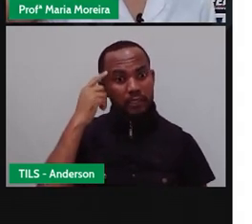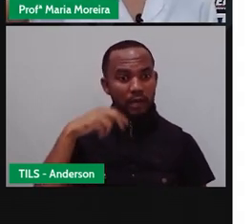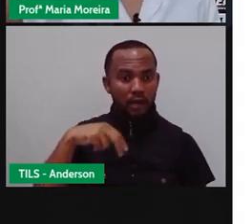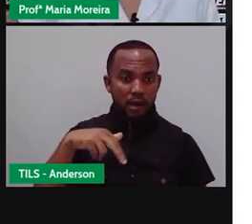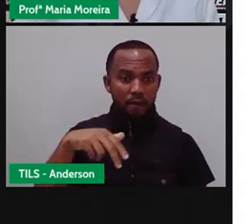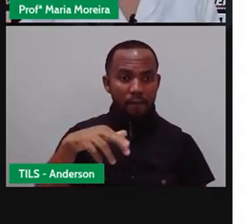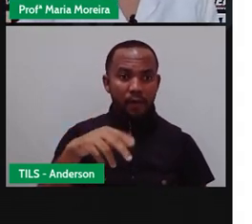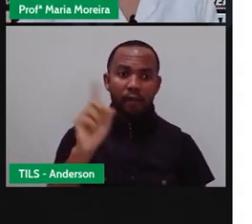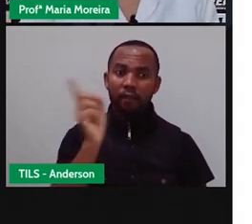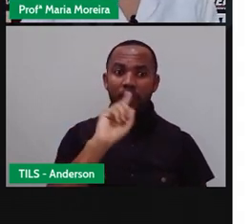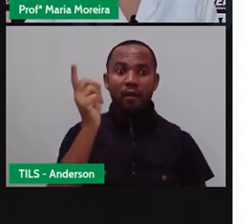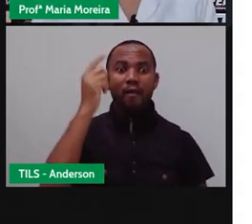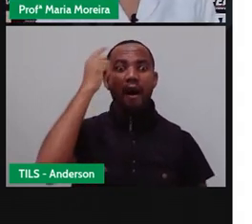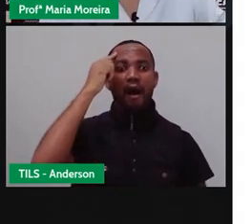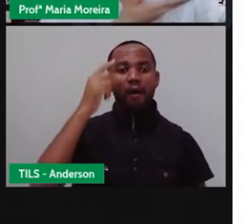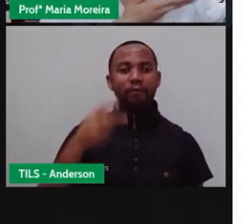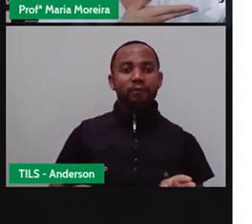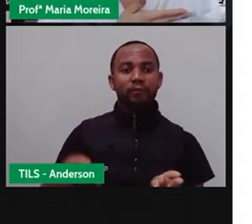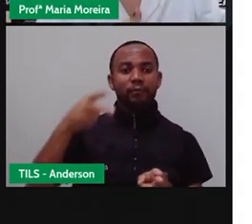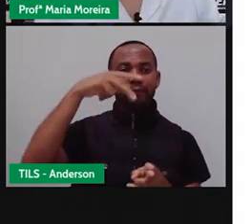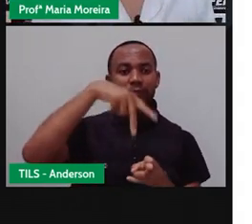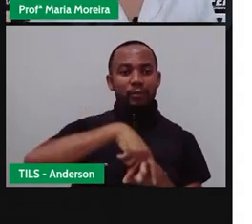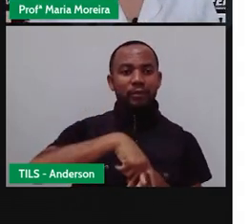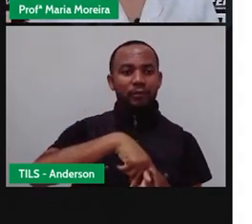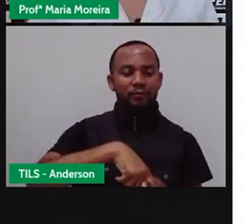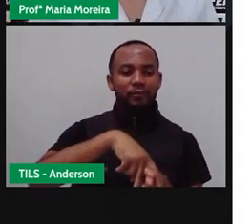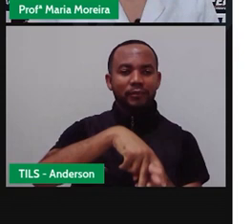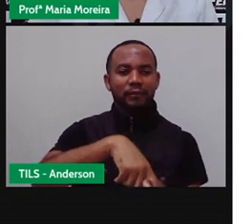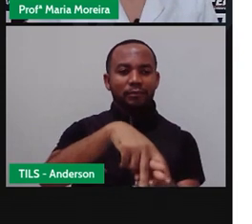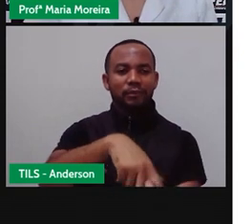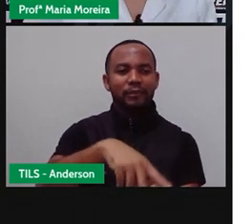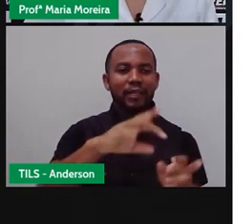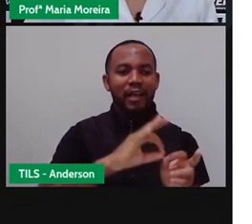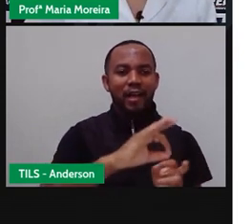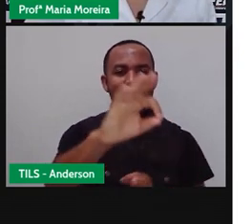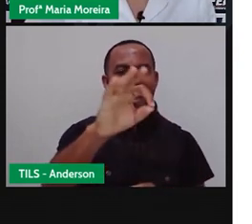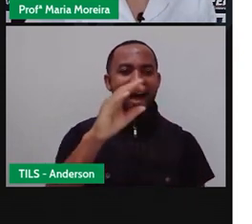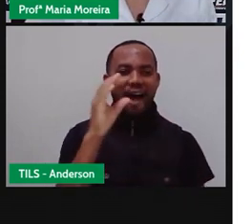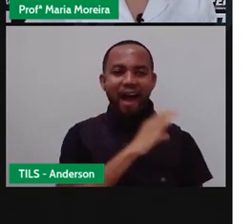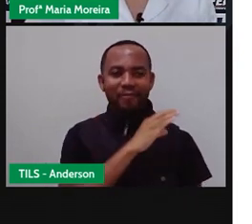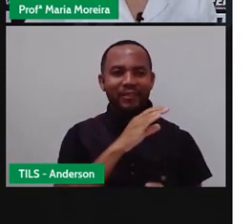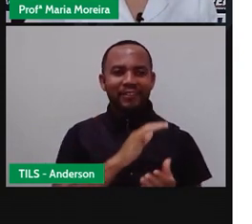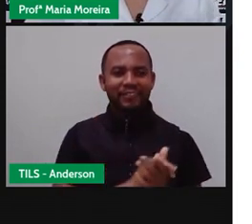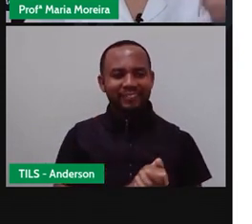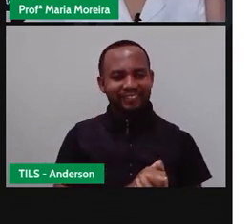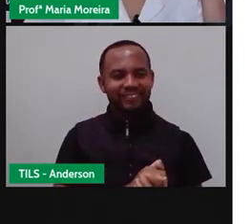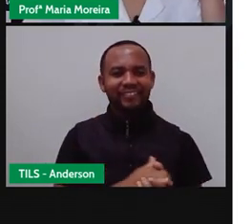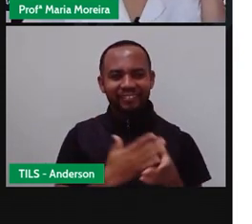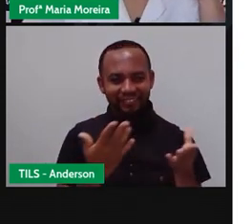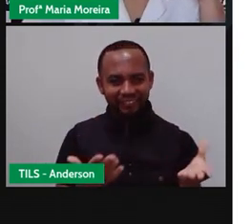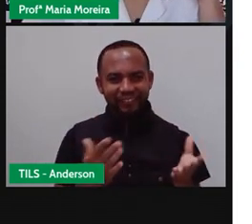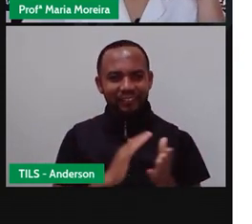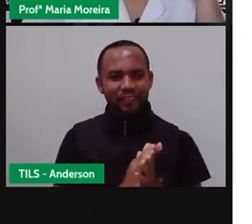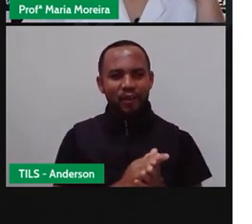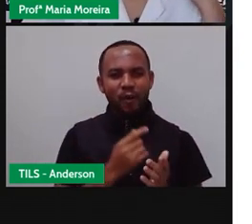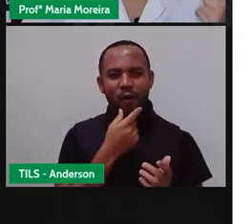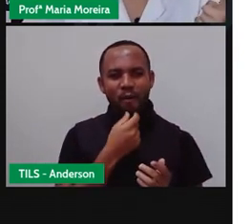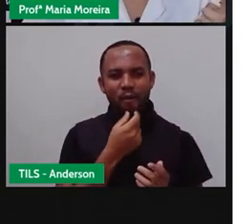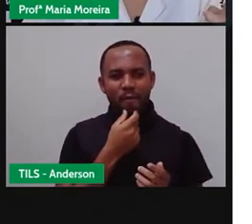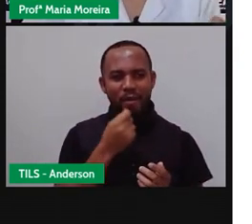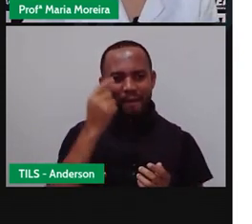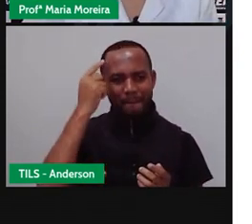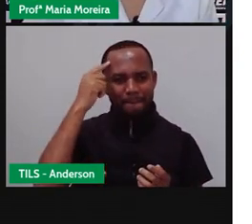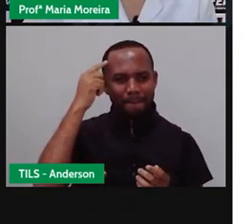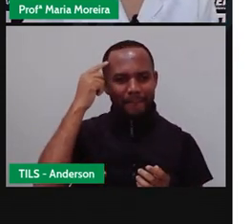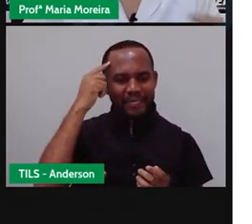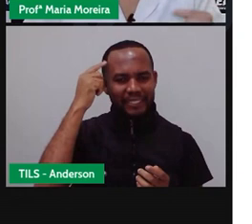caminhando, eu posso utilizar esse animal aqui para me levar mais rápido e eu não vou me cansar. Então, isso é por quê? Porque o homem é o quê?